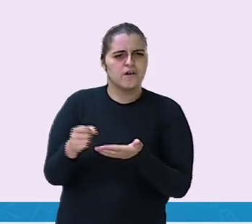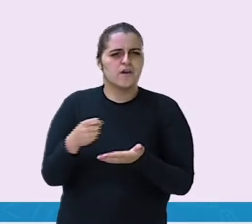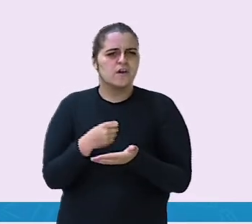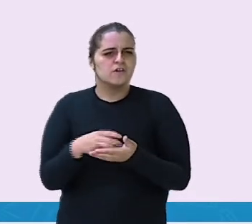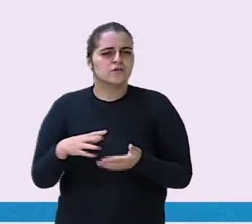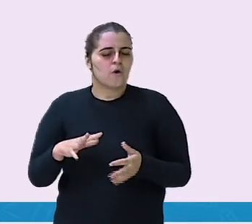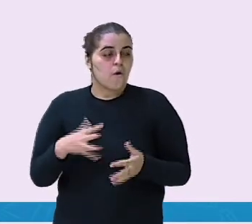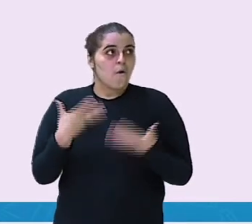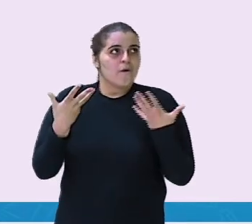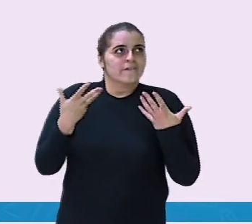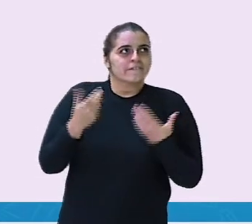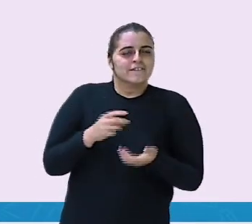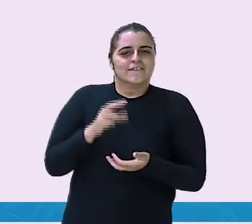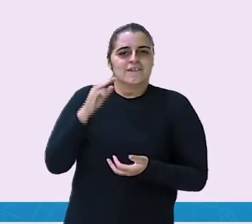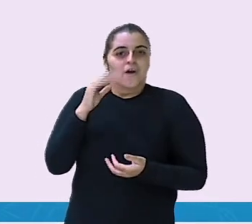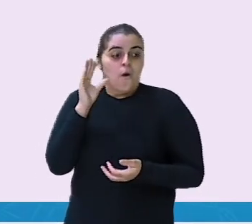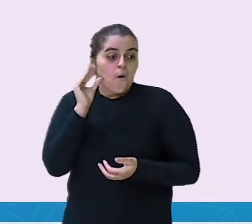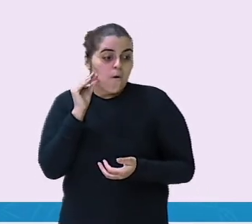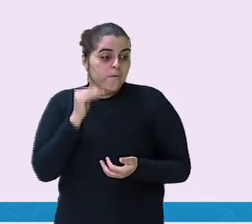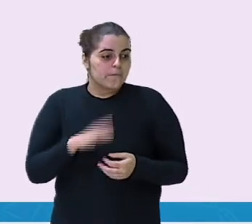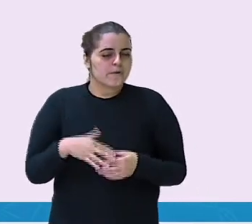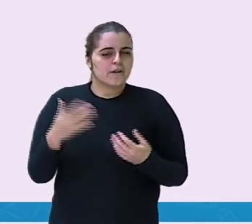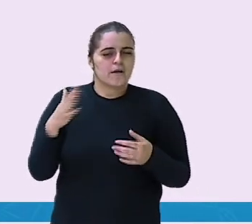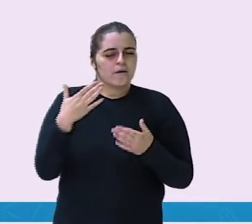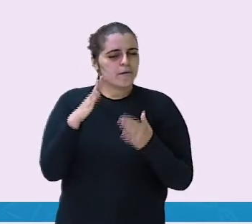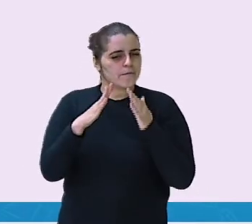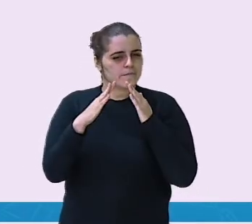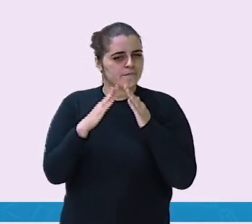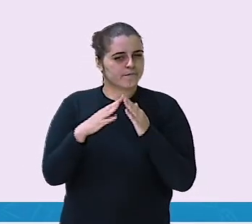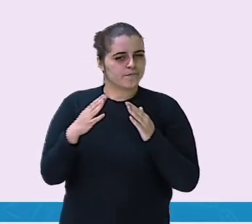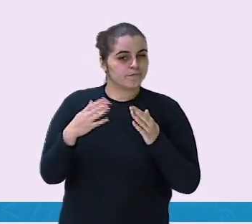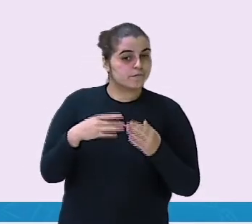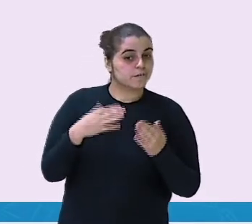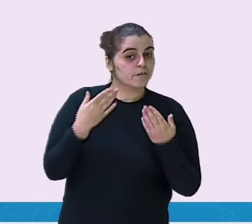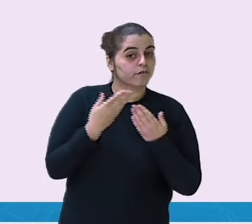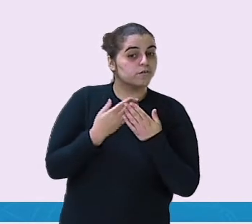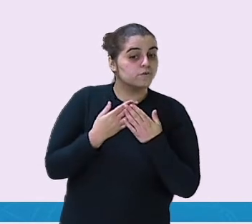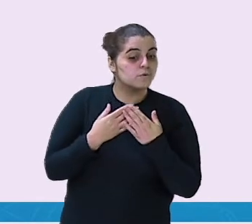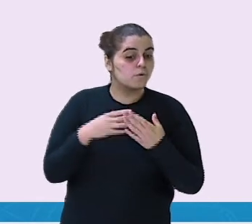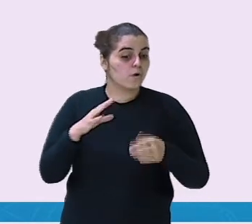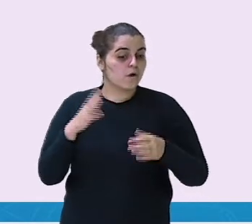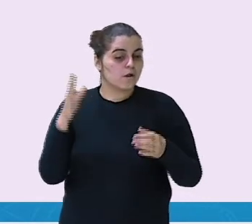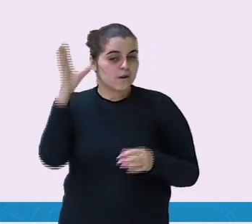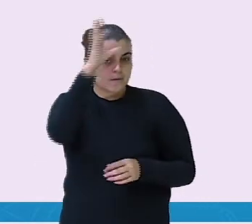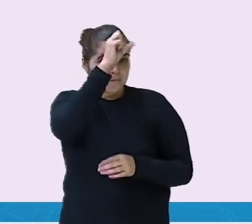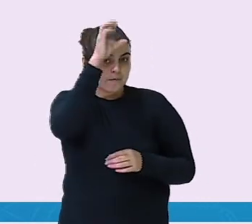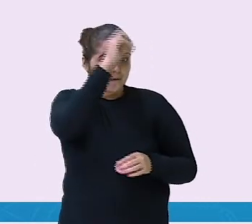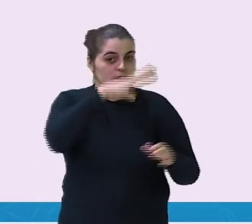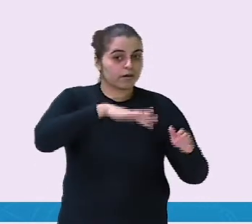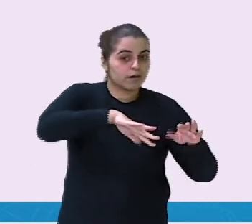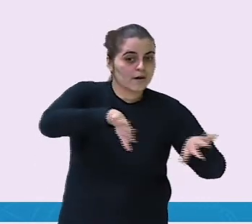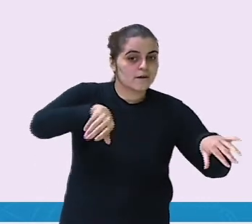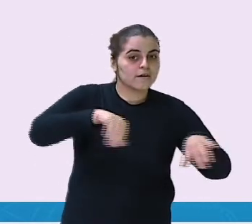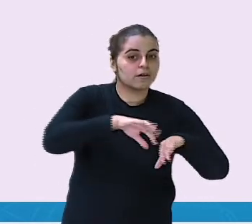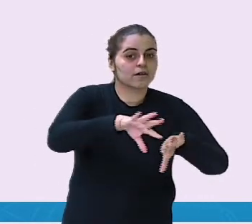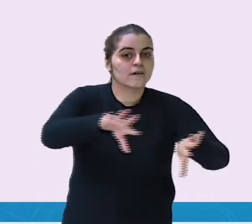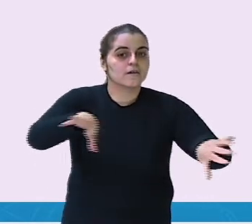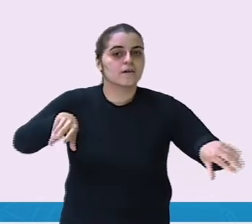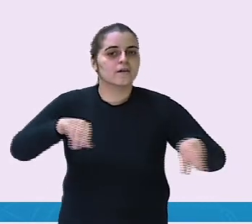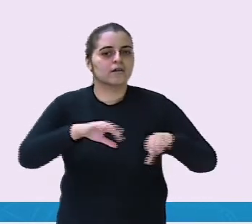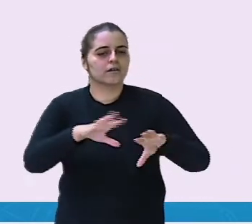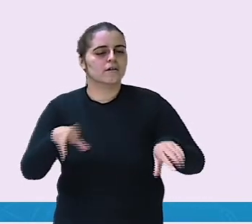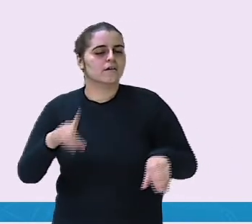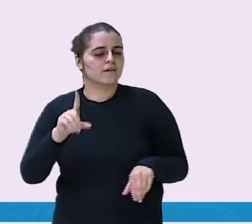estou ansioso pela minha aula de natação amanhã. Daqui a pouco,